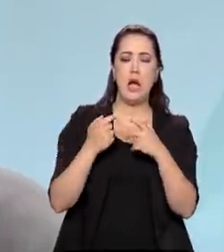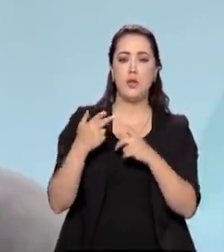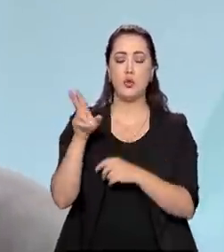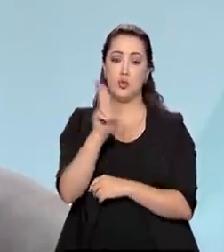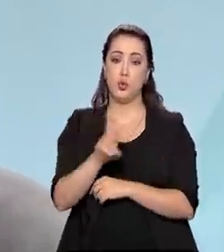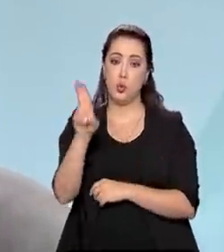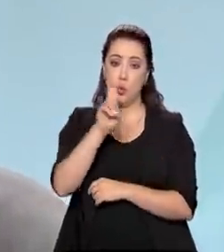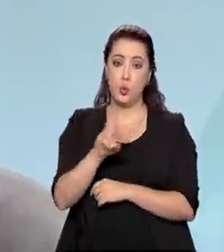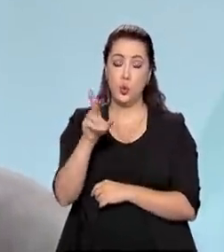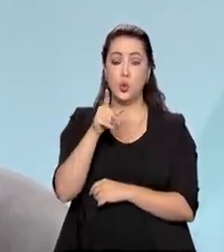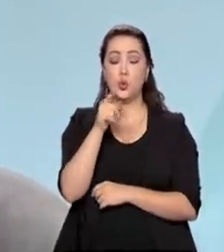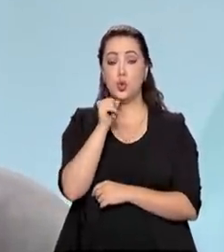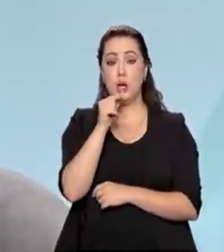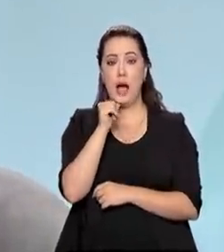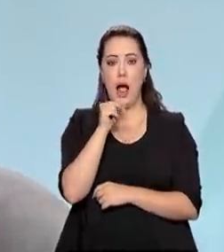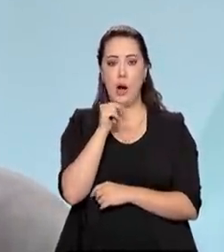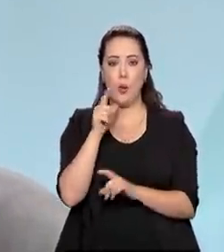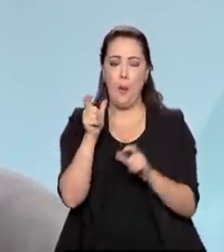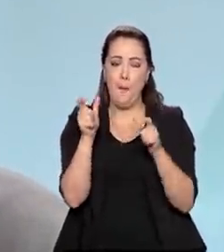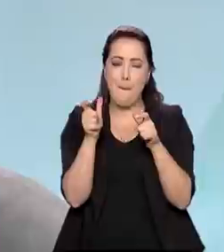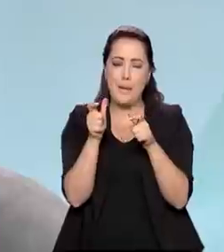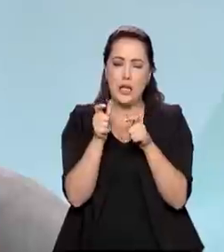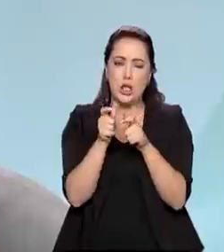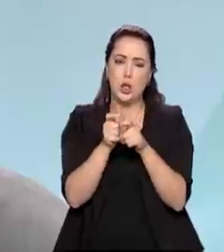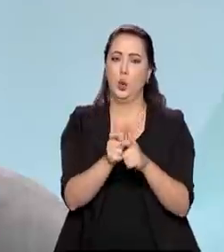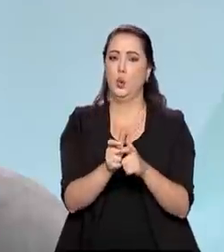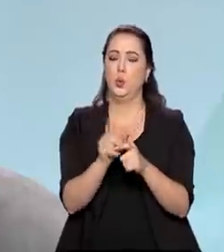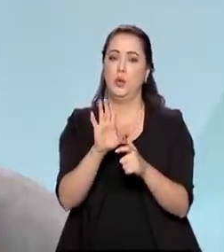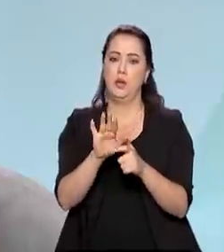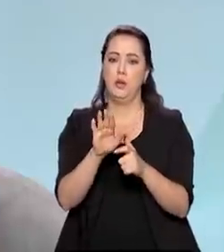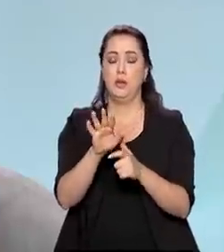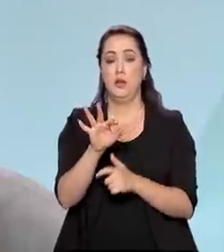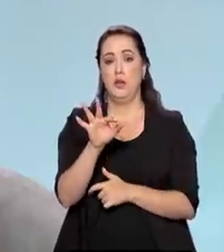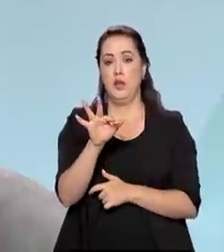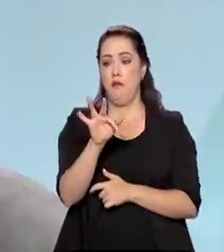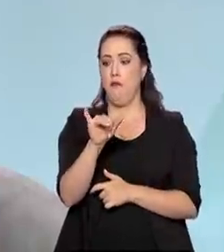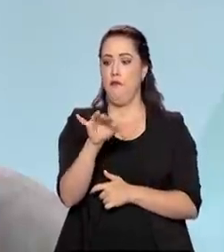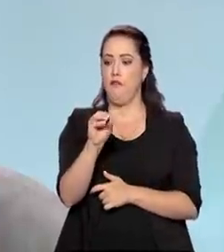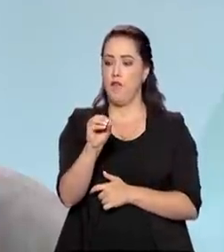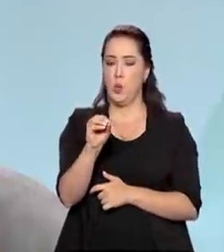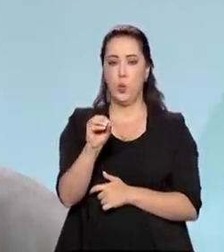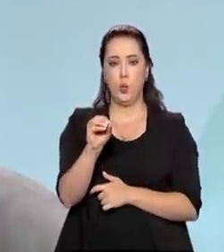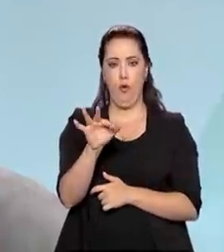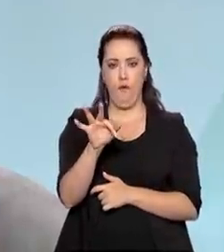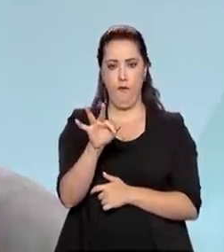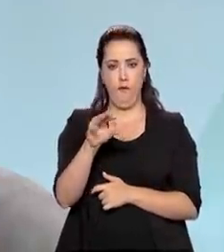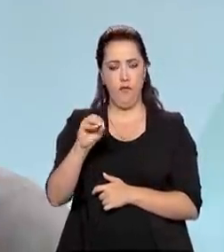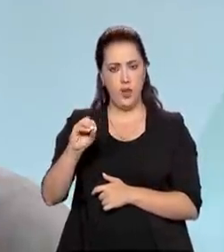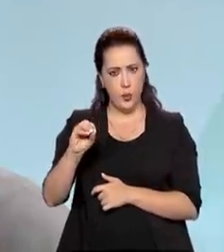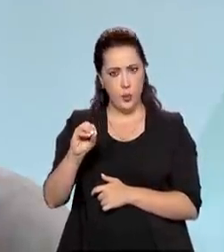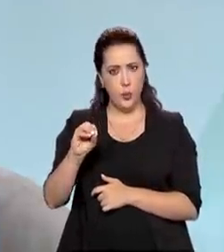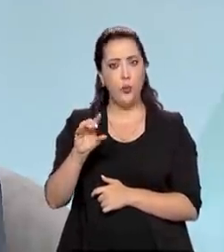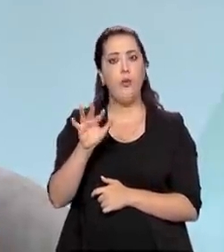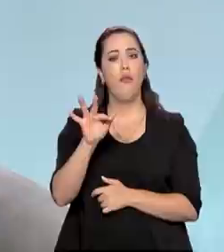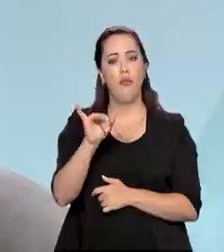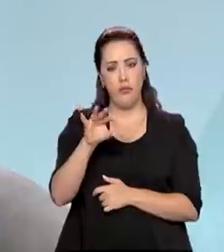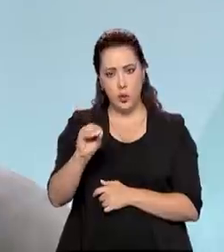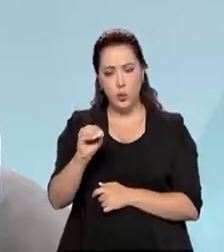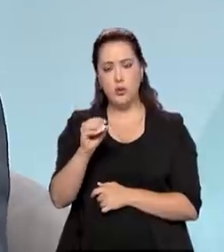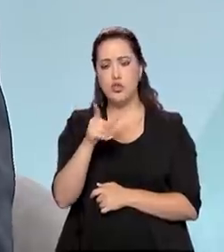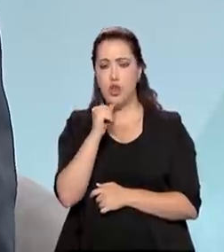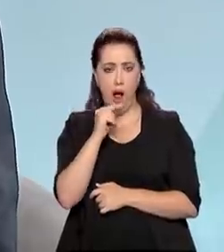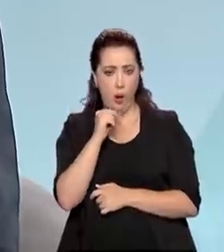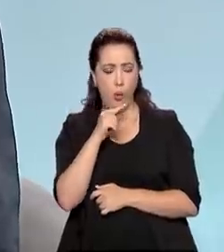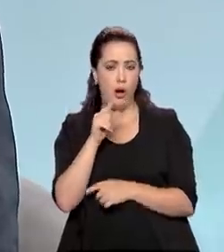armazenamento de água muito pequena. São os projetos que a gente chama de fio d'água, né? Eles não permitem armazenar água